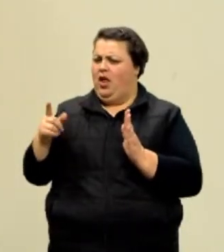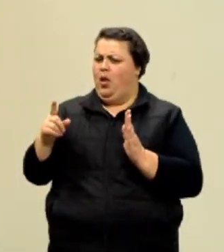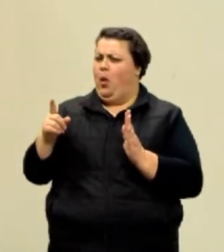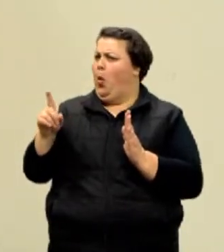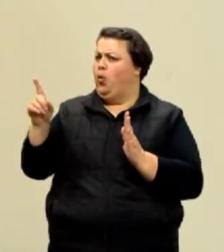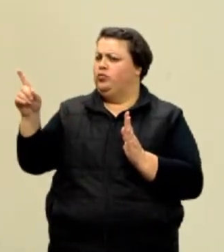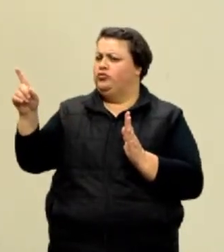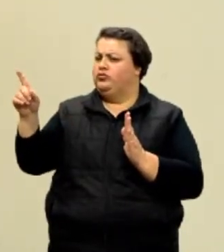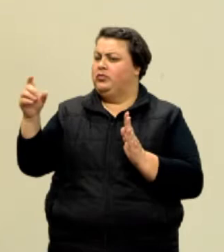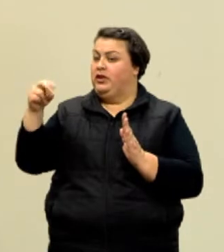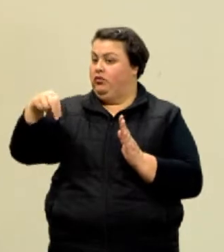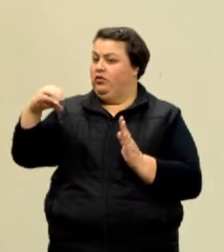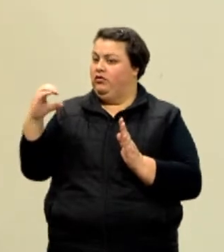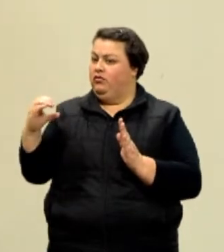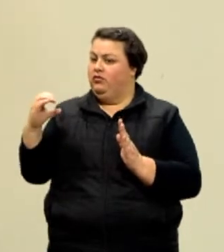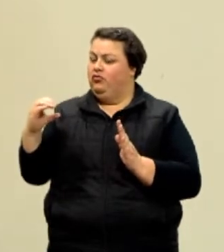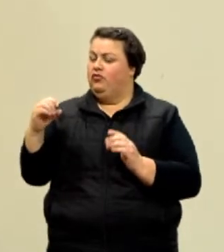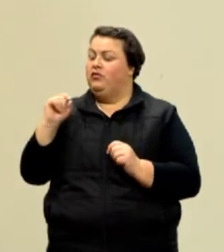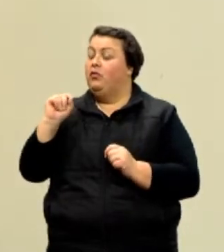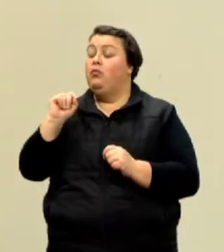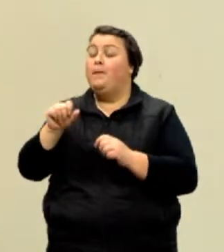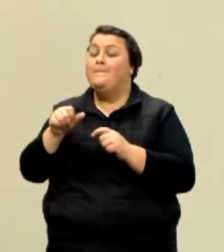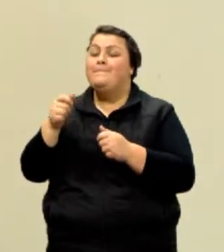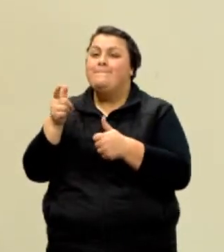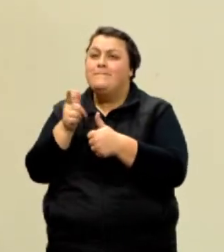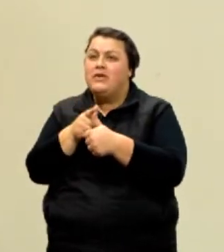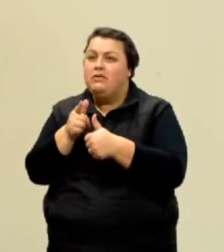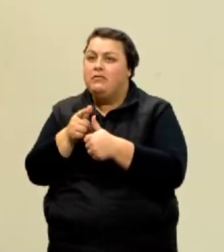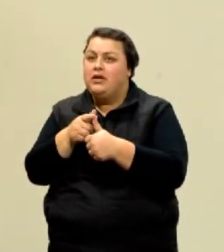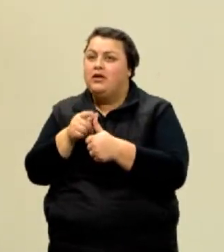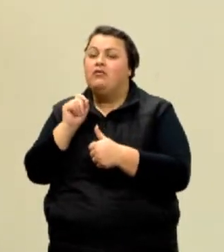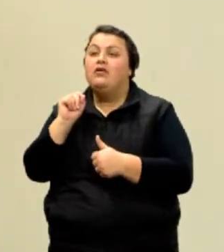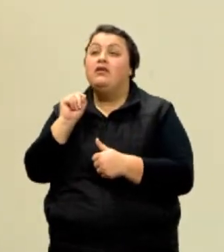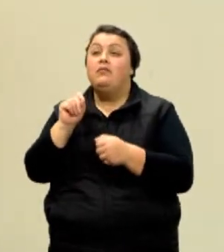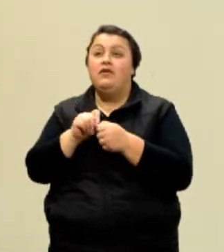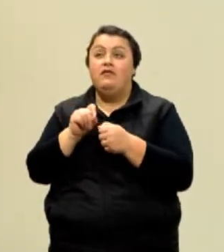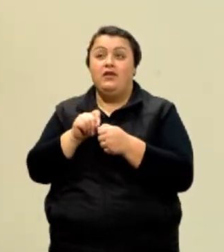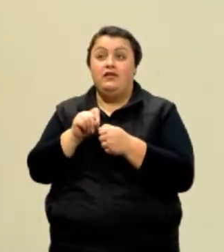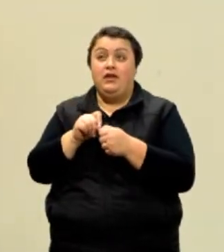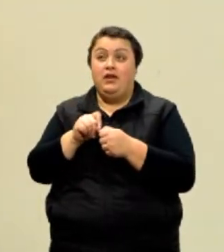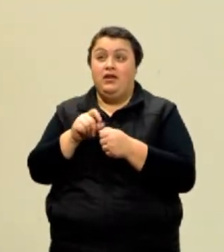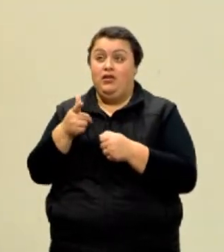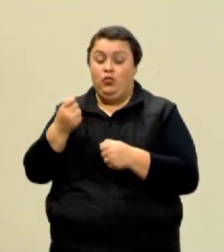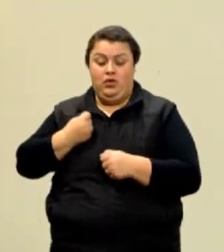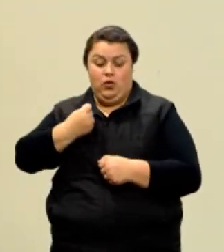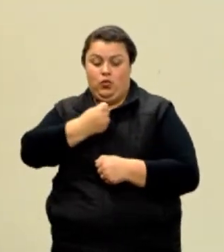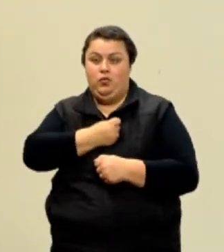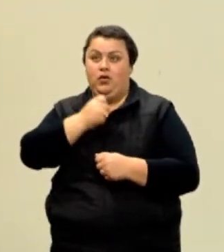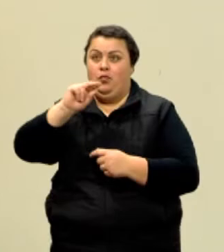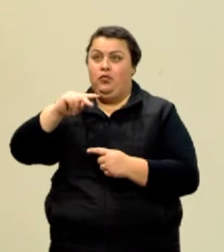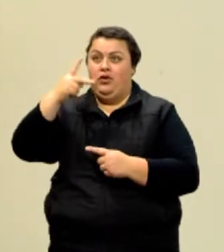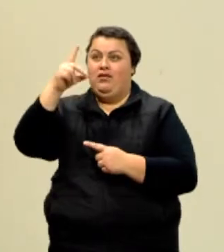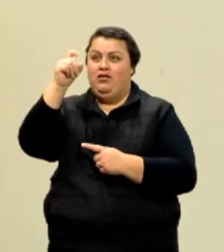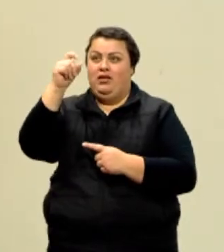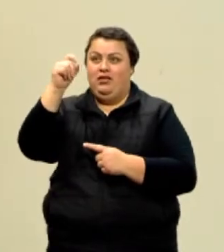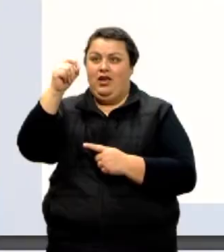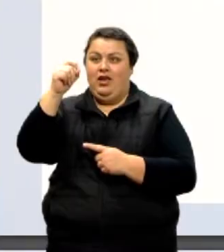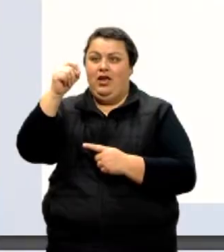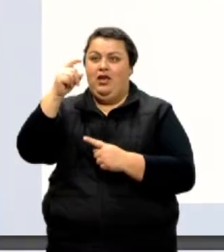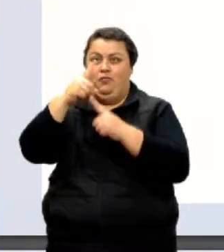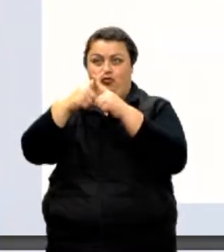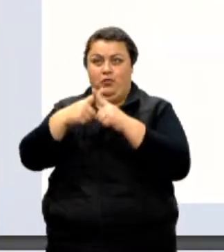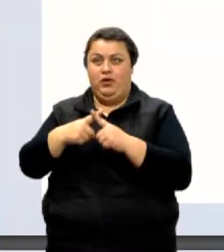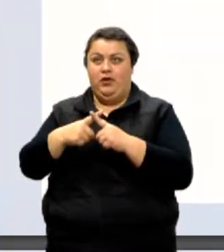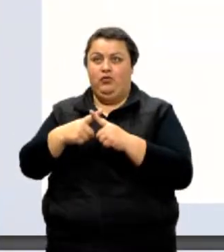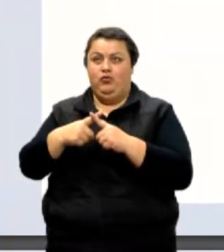científica. Então, a primeira coisa que a gente faz quando tu tem um número que não tem uma potência de 10 multiplicando, a gente